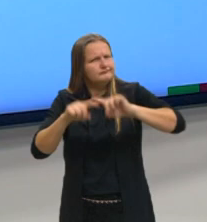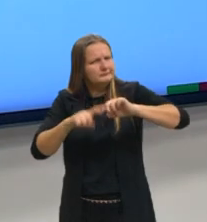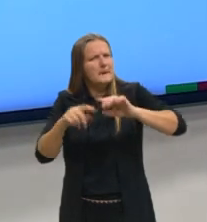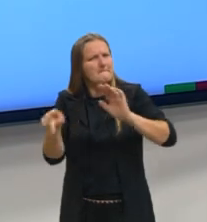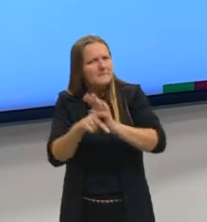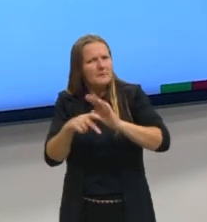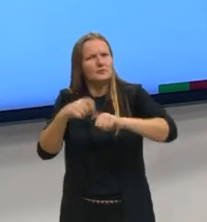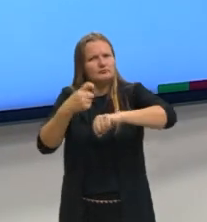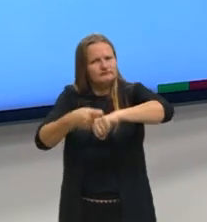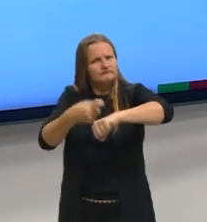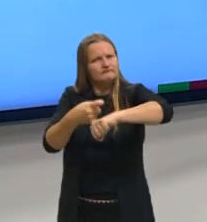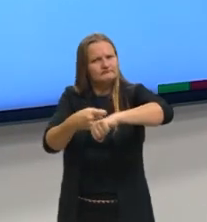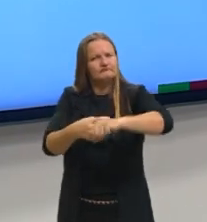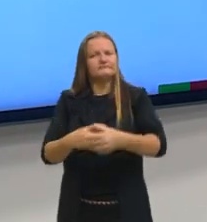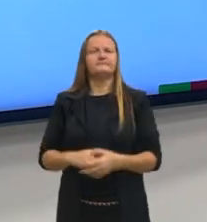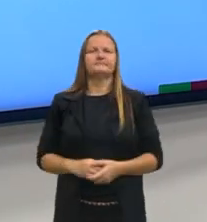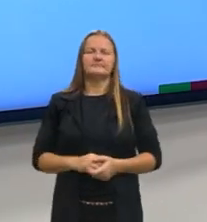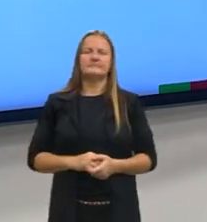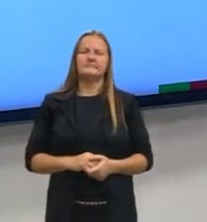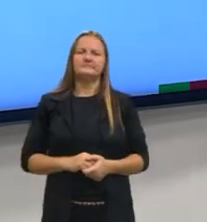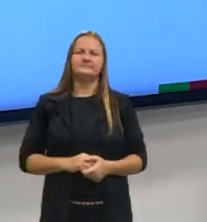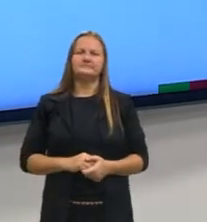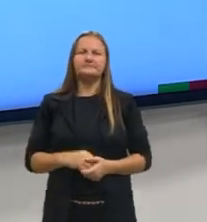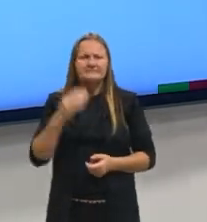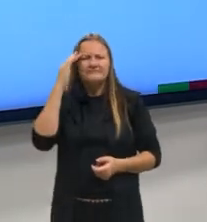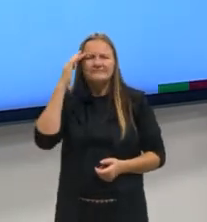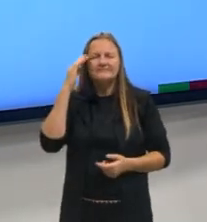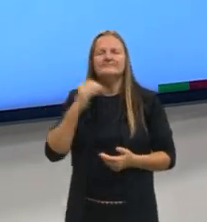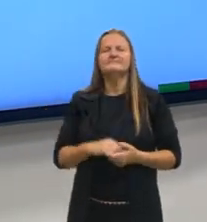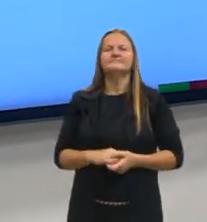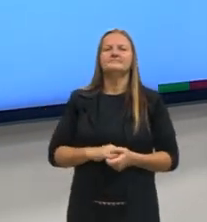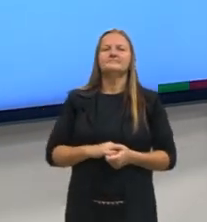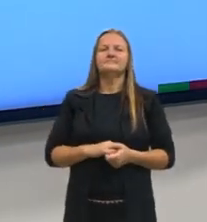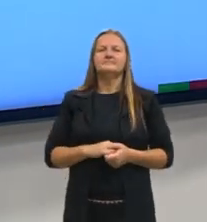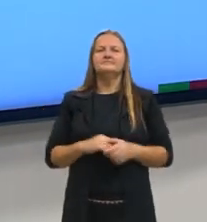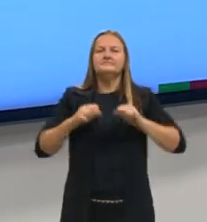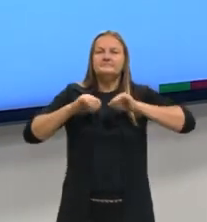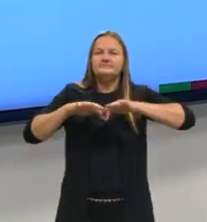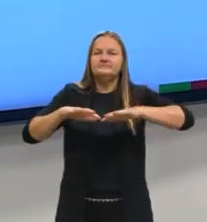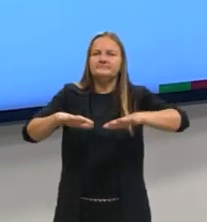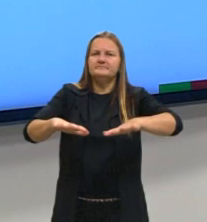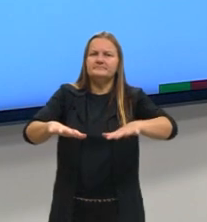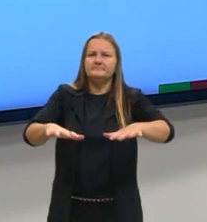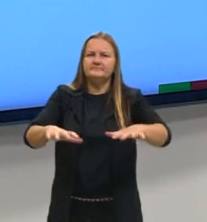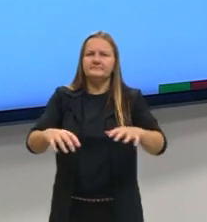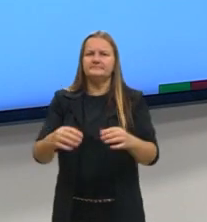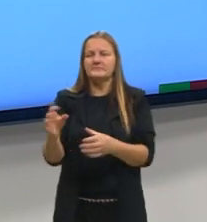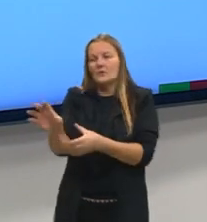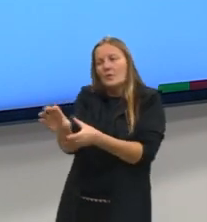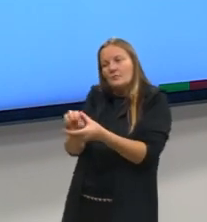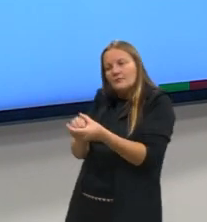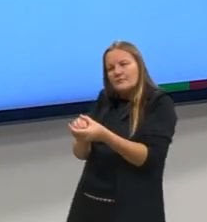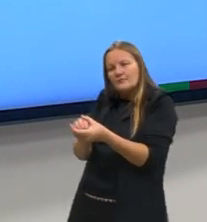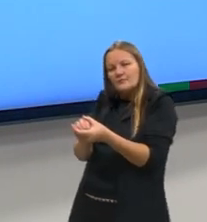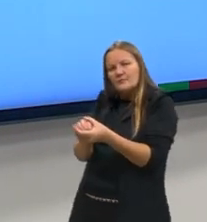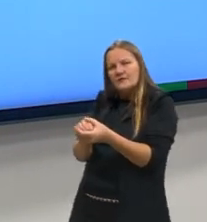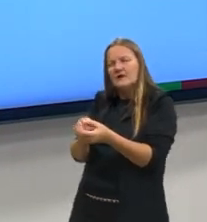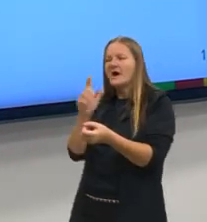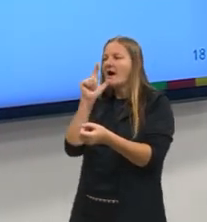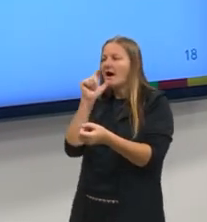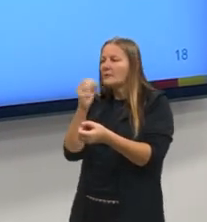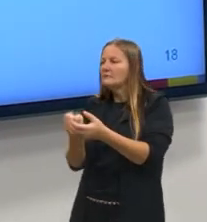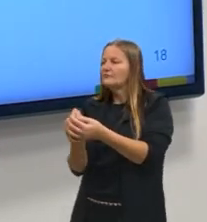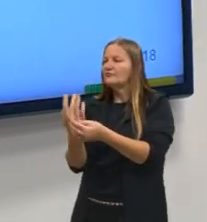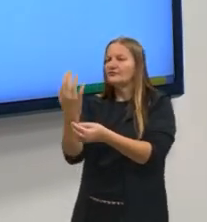sólida, que é a mistura sólida. Então, nesse caso, o componente líquido é perdido, porque ele foi evaporado. Eu perco a água,